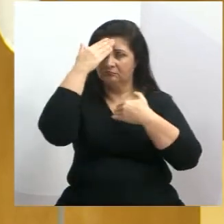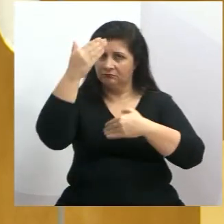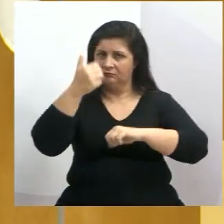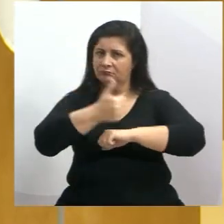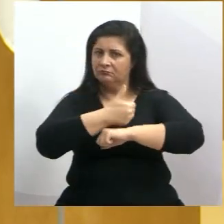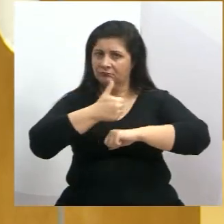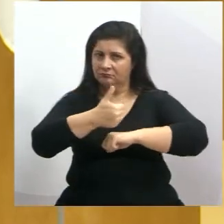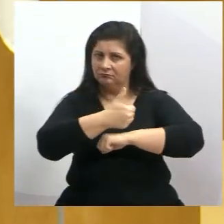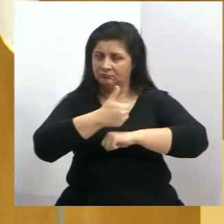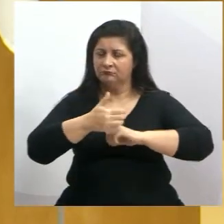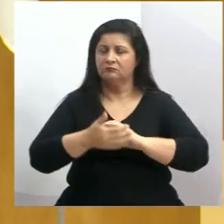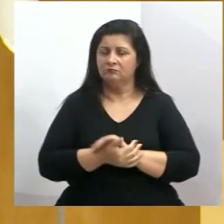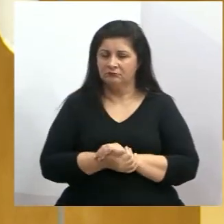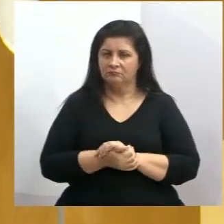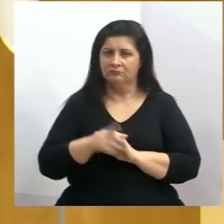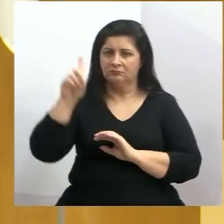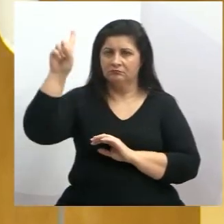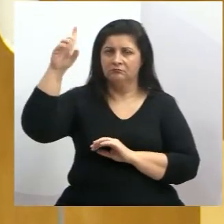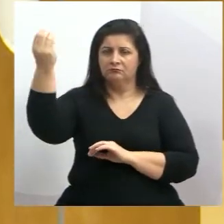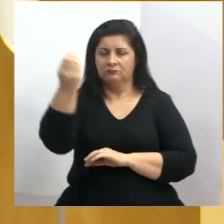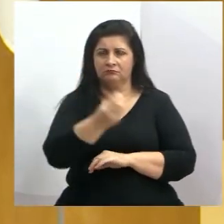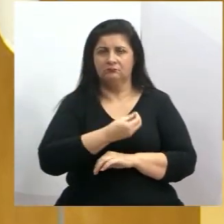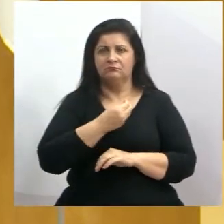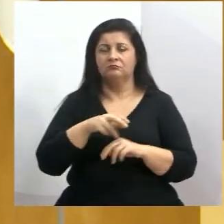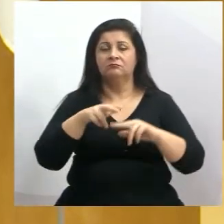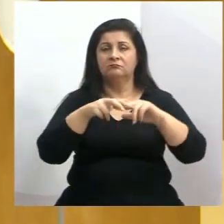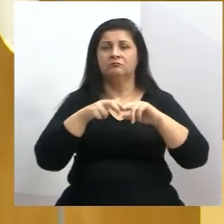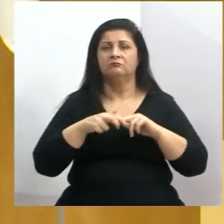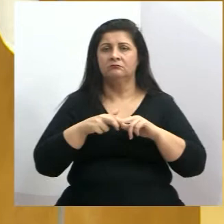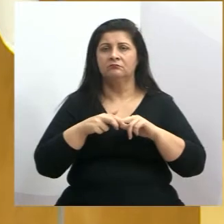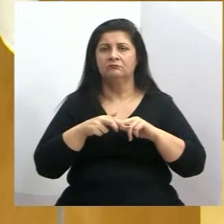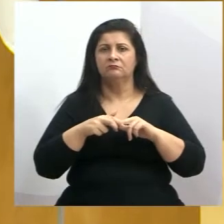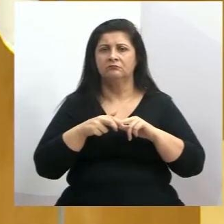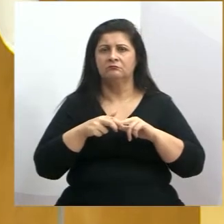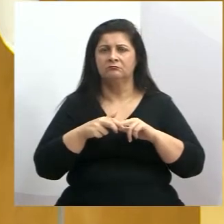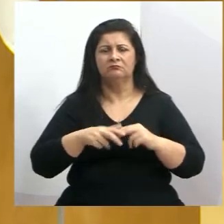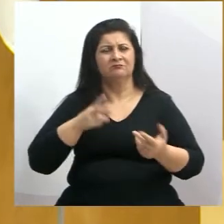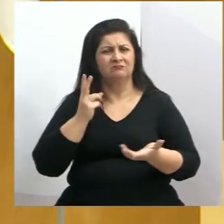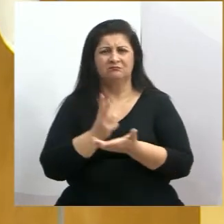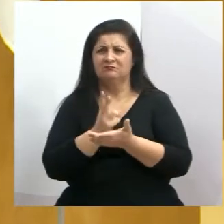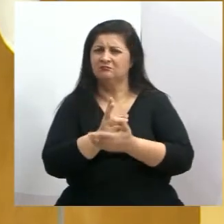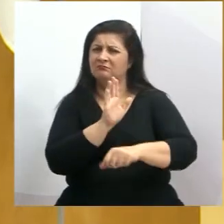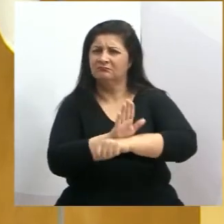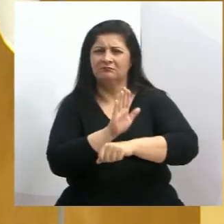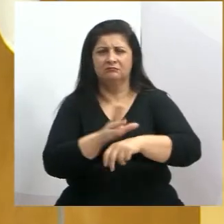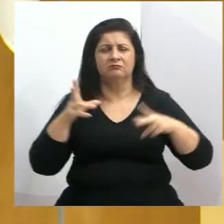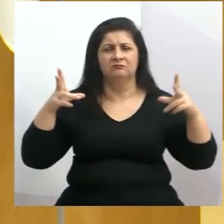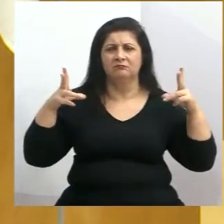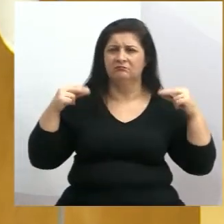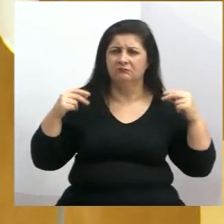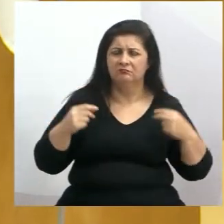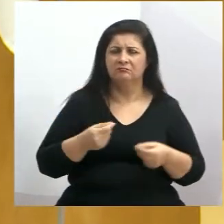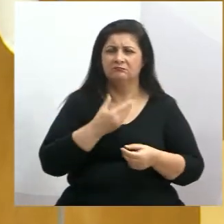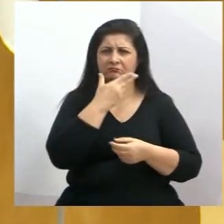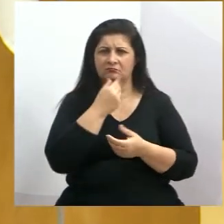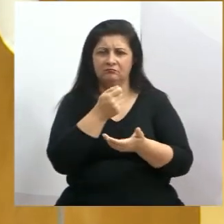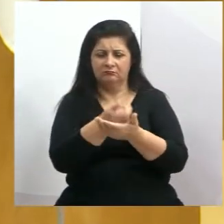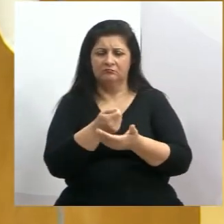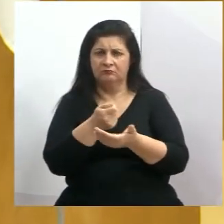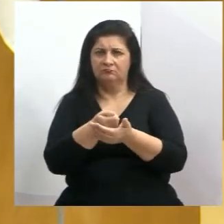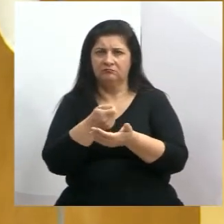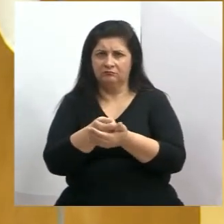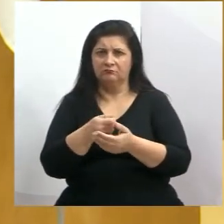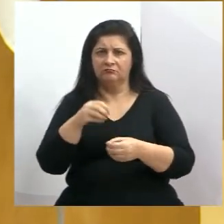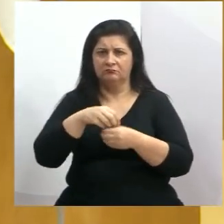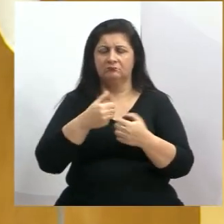categoria, graças a essa função que Deus me deu. E é por isso que eu defendo de um indente os motoristas, os cobradores, né?